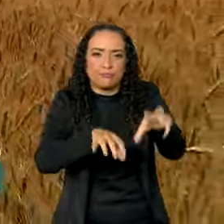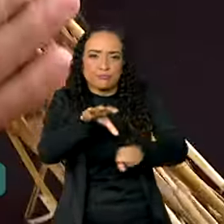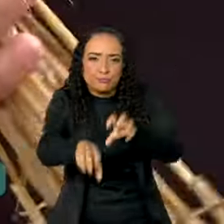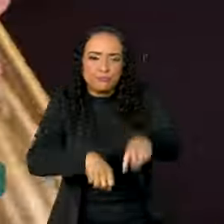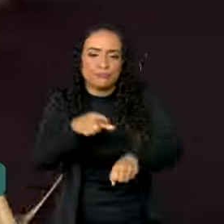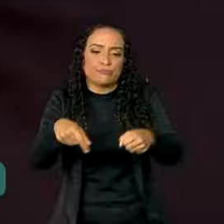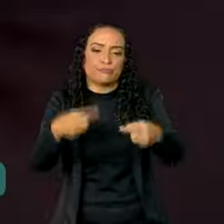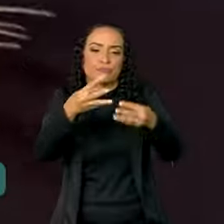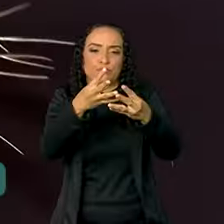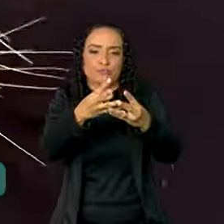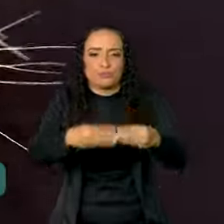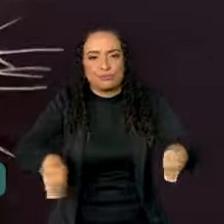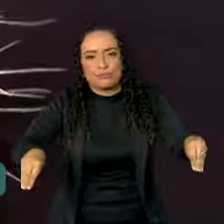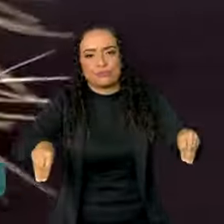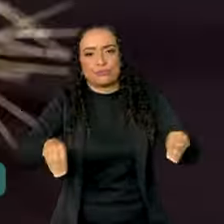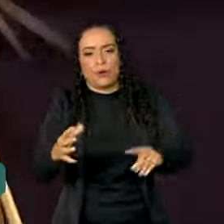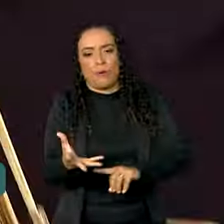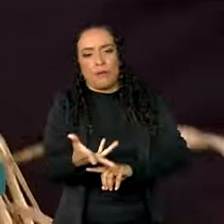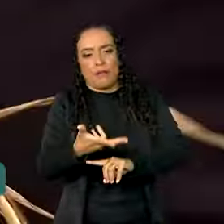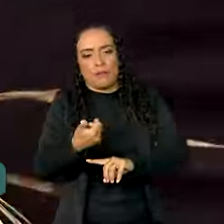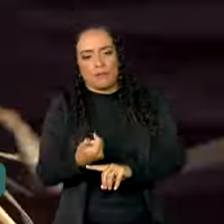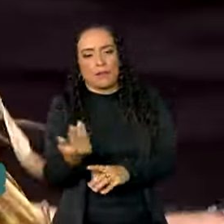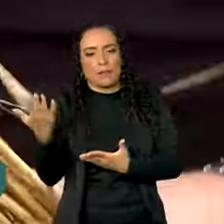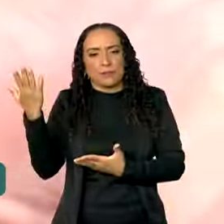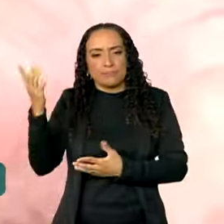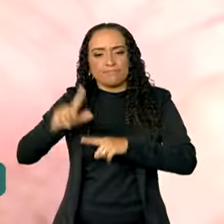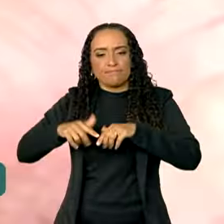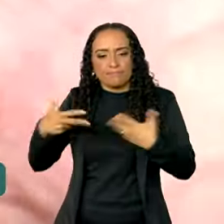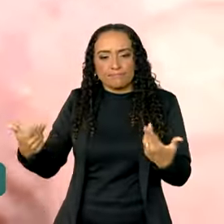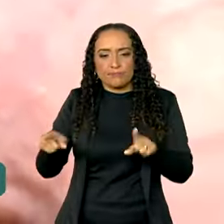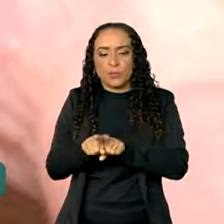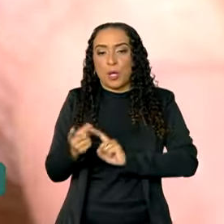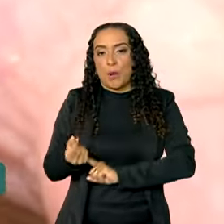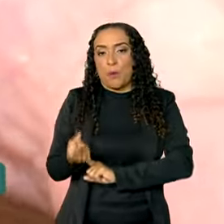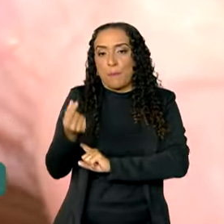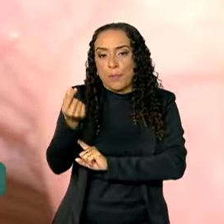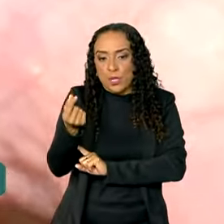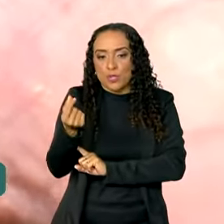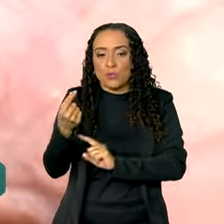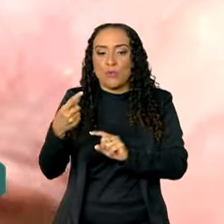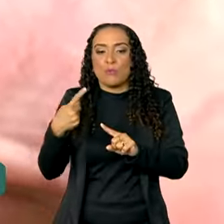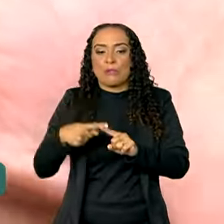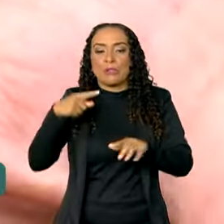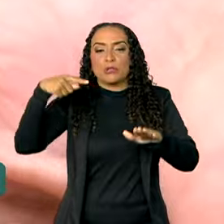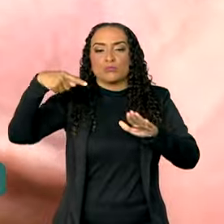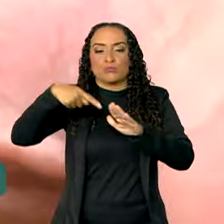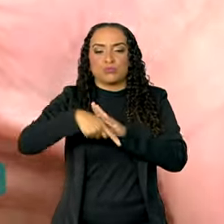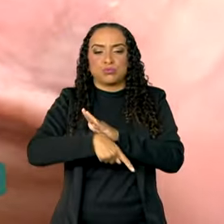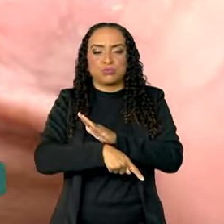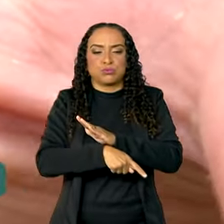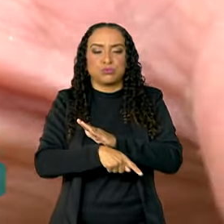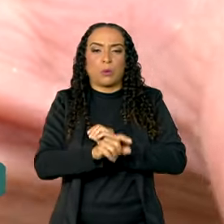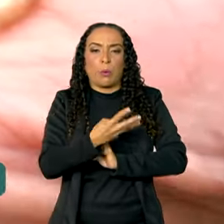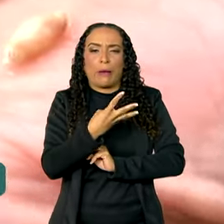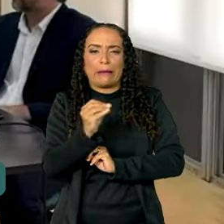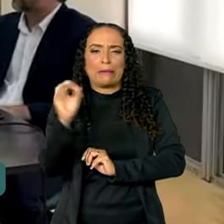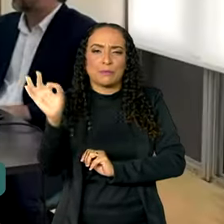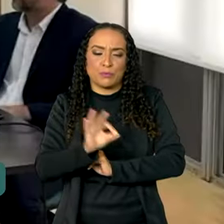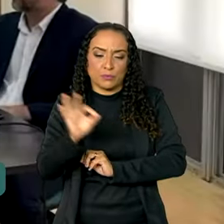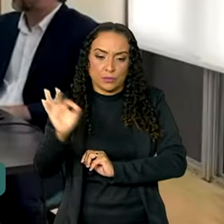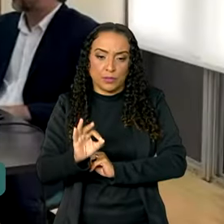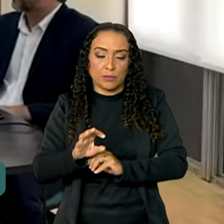colheita, prejudicaram a qualidade do produto e o preço do grão teve uma quebra de 40%.